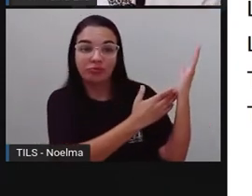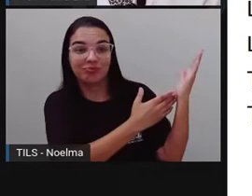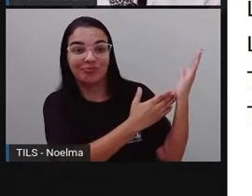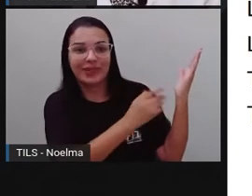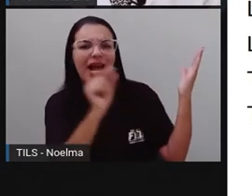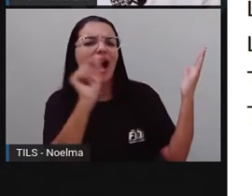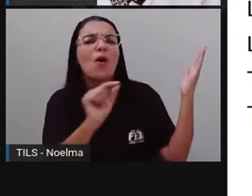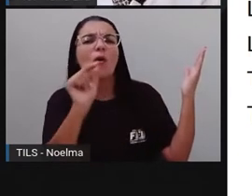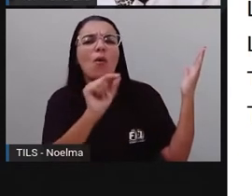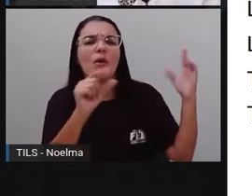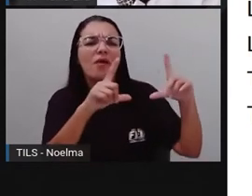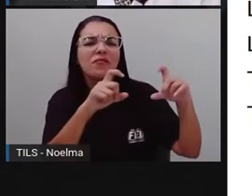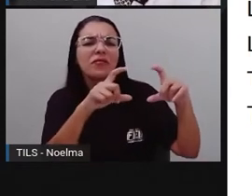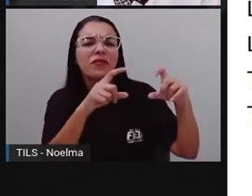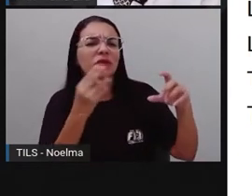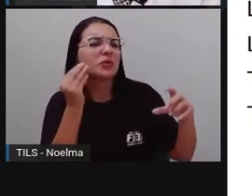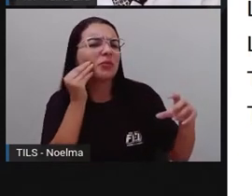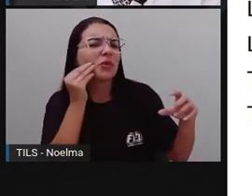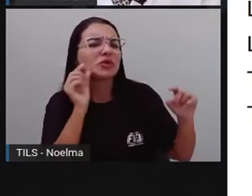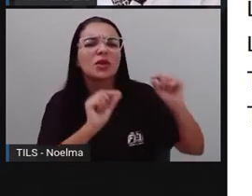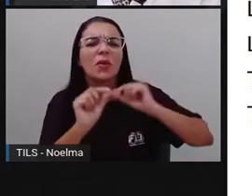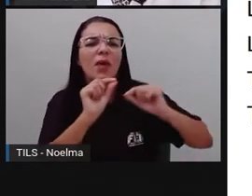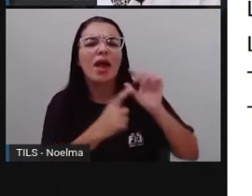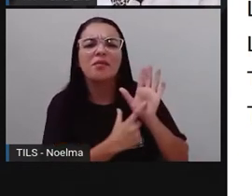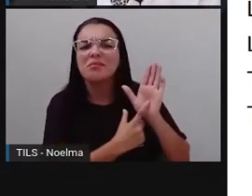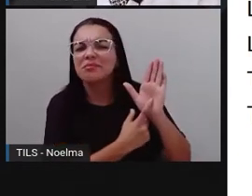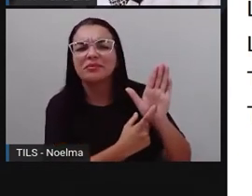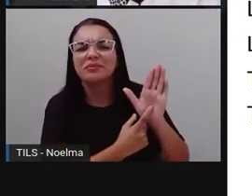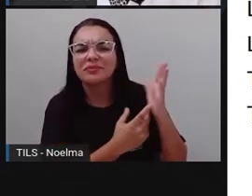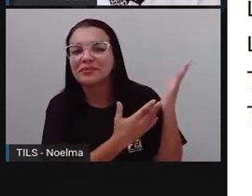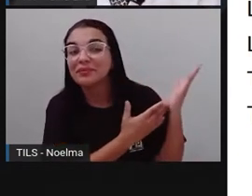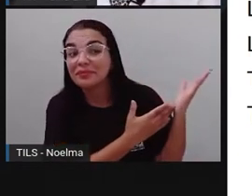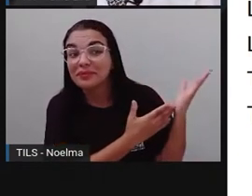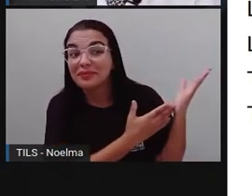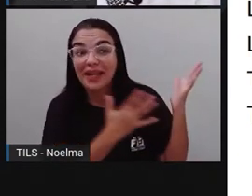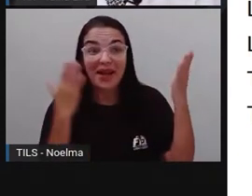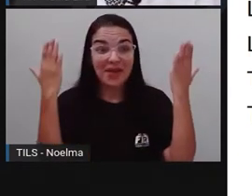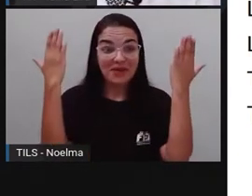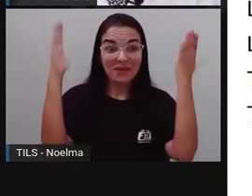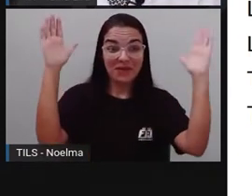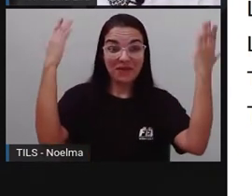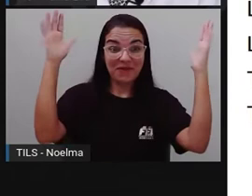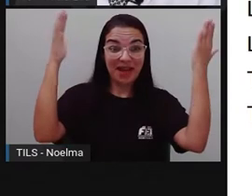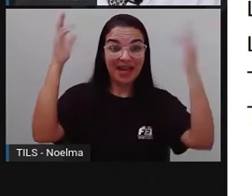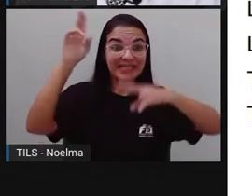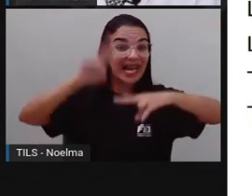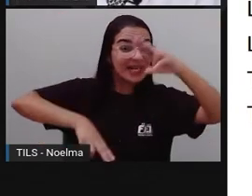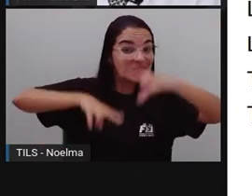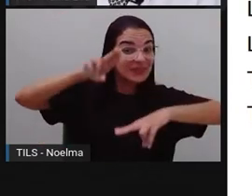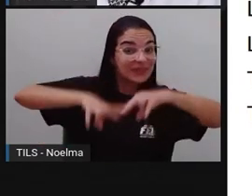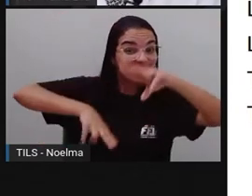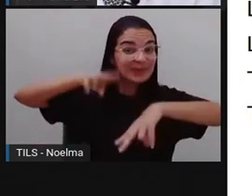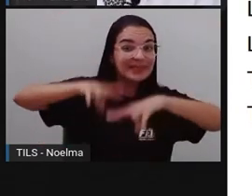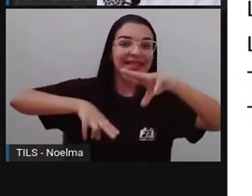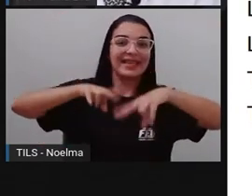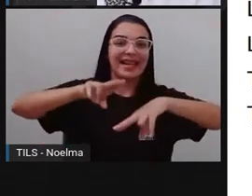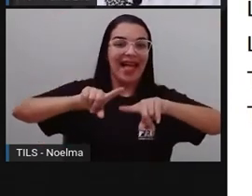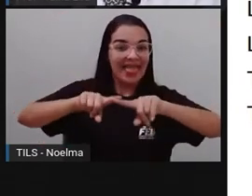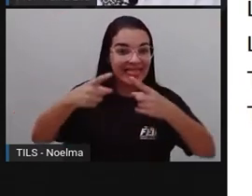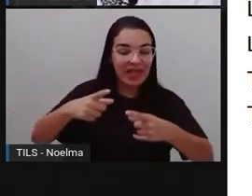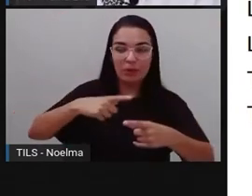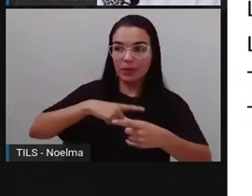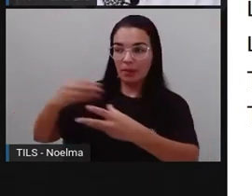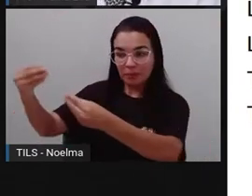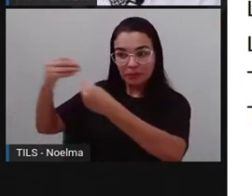acontecendo aqui nessa imagem? É uma festa junina. Então, ó, herdamos vários costumes dos